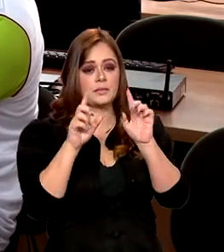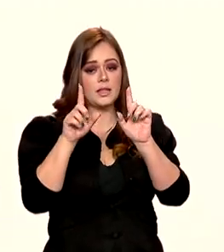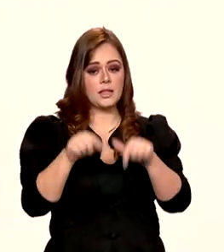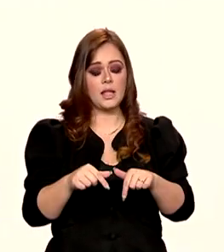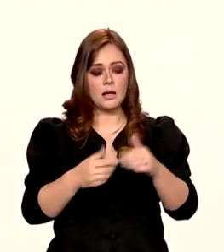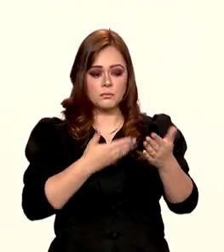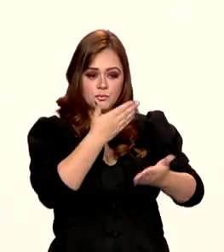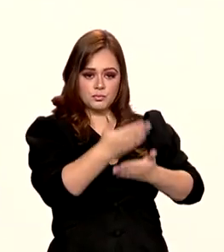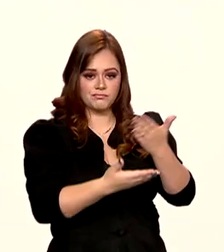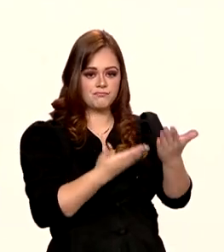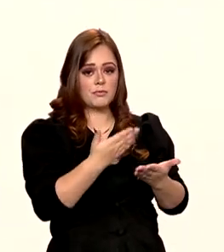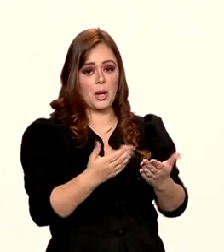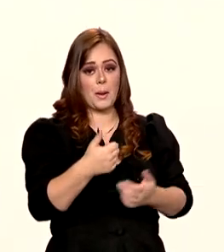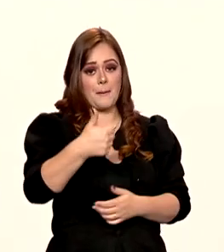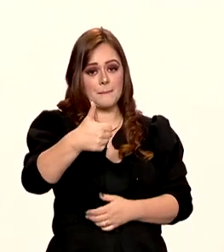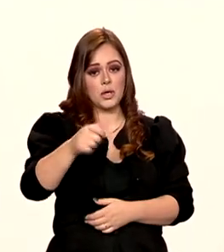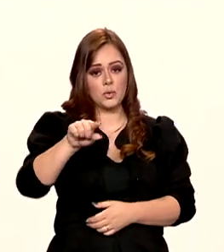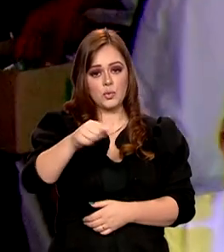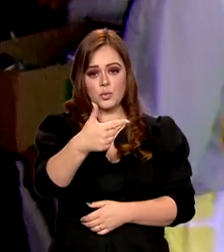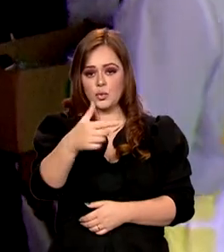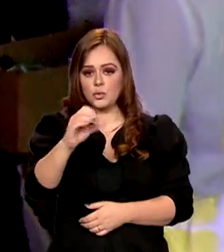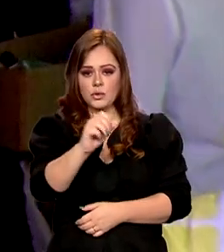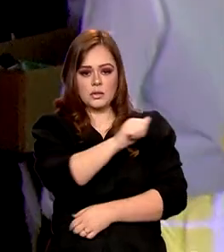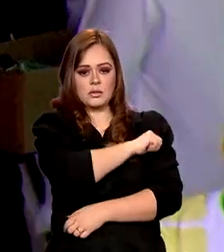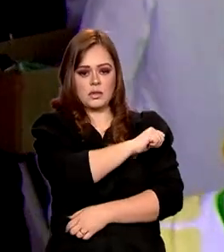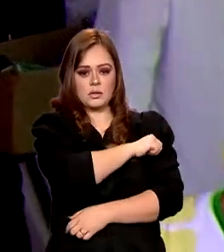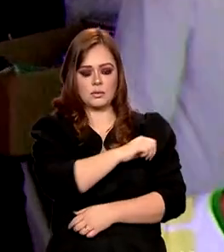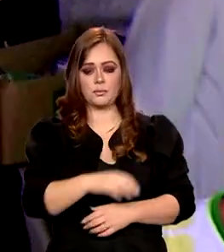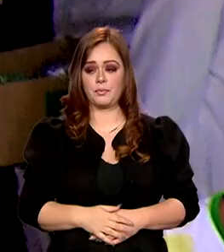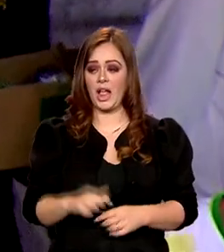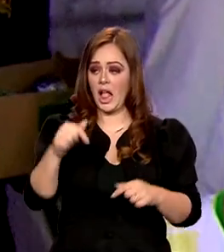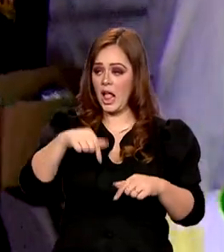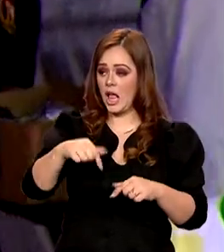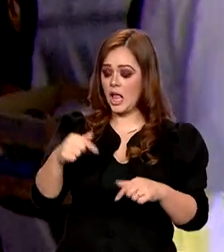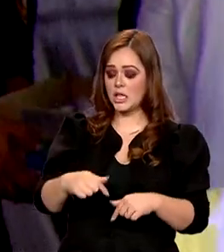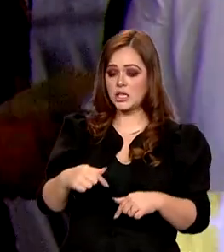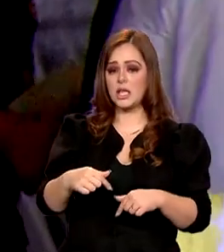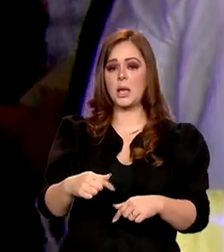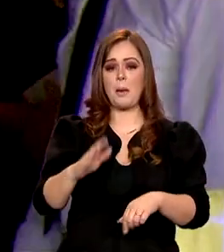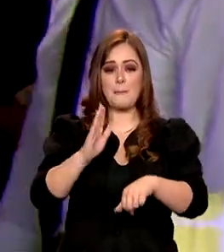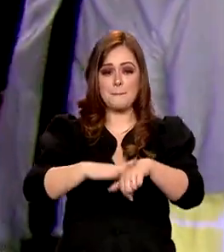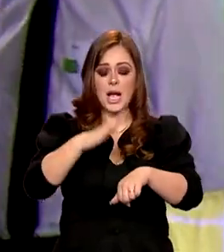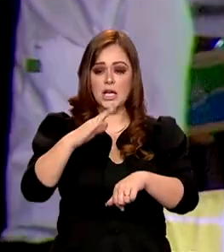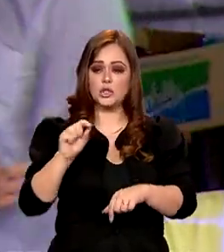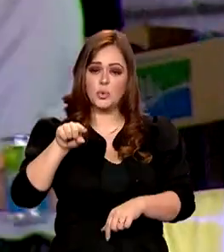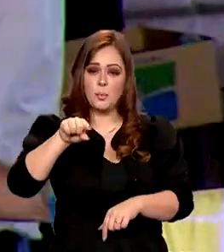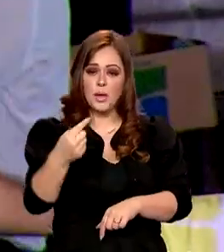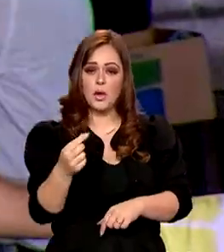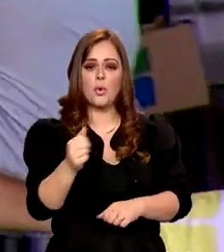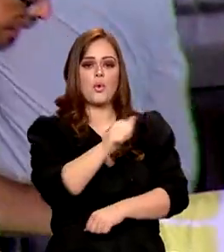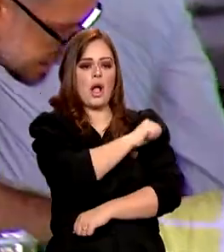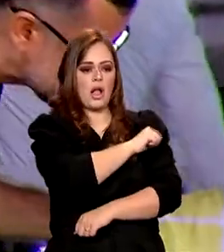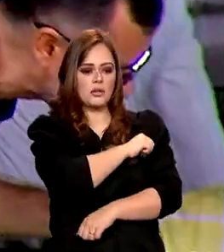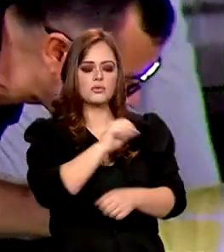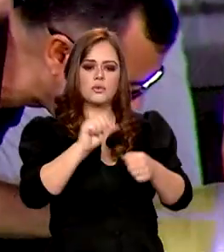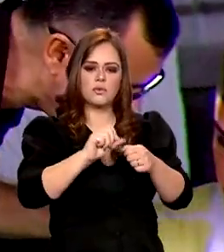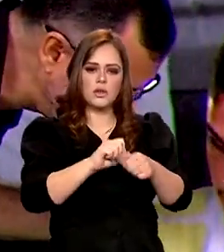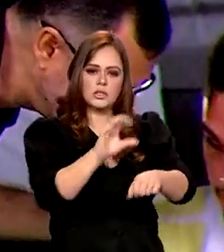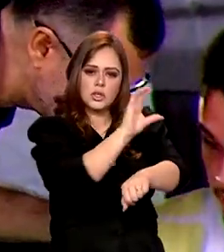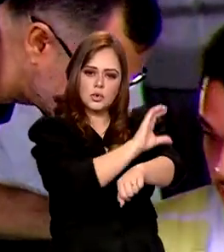atender 1.200 estudantes. Esse campus paulista, já com mais de mil alunos, fazendo cursos